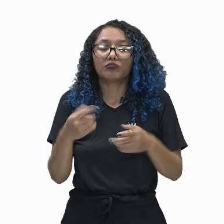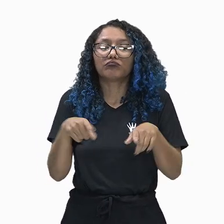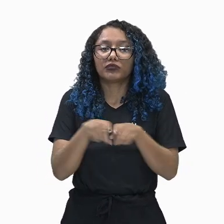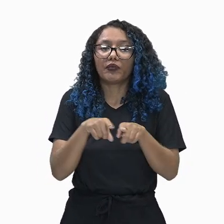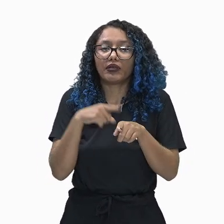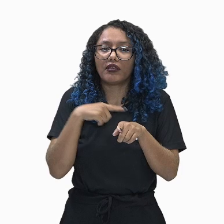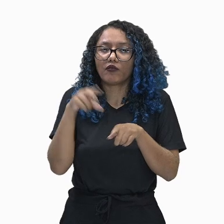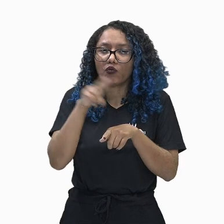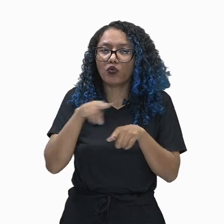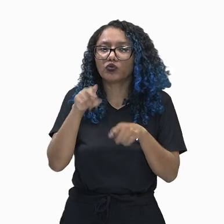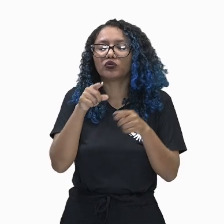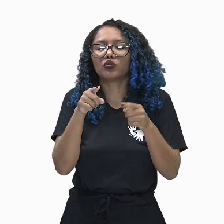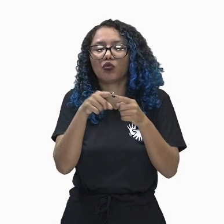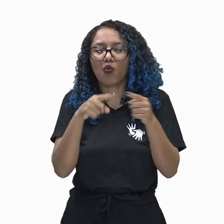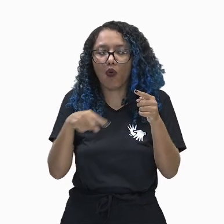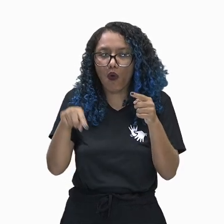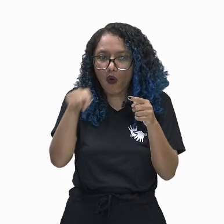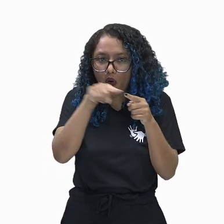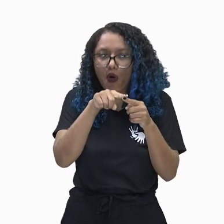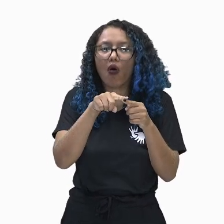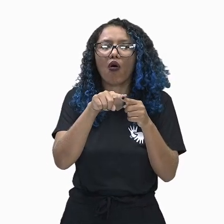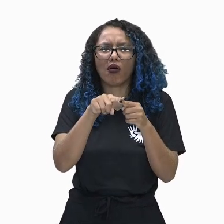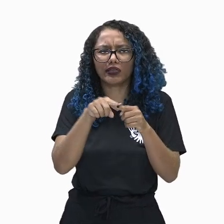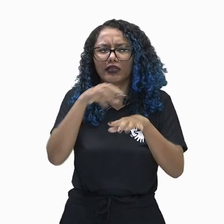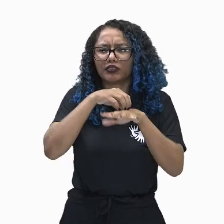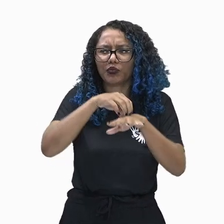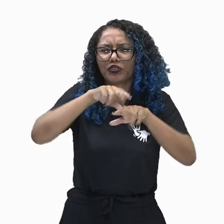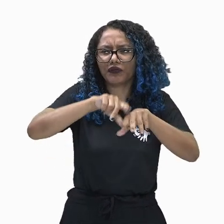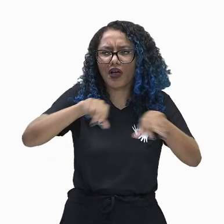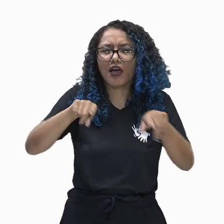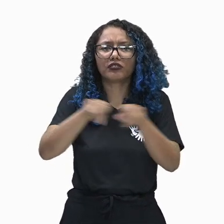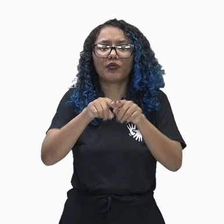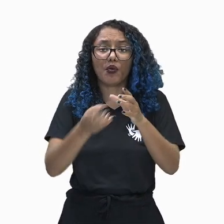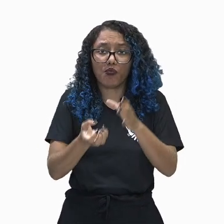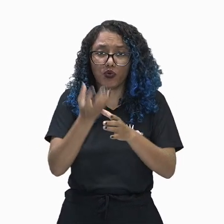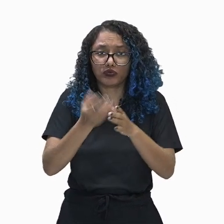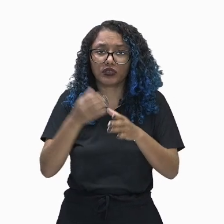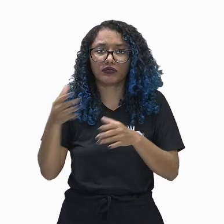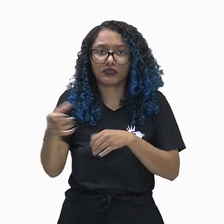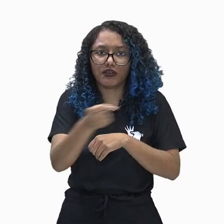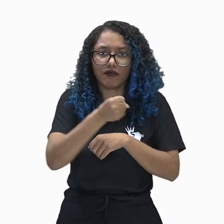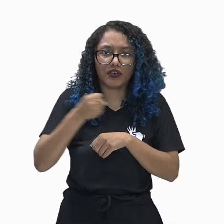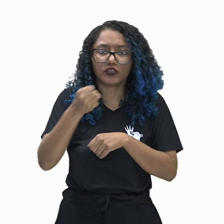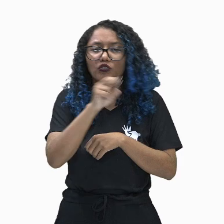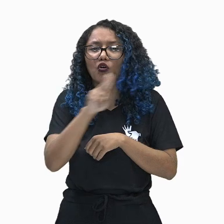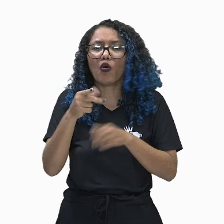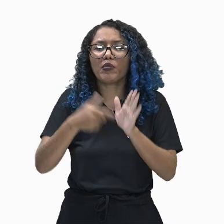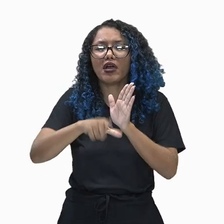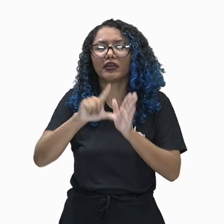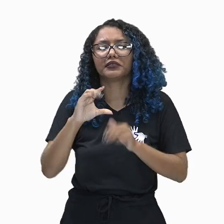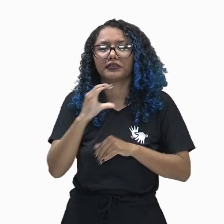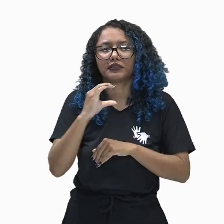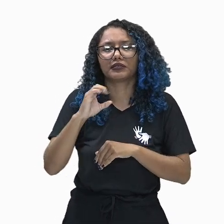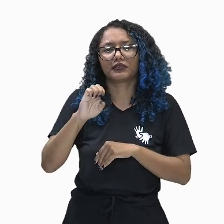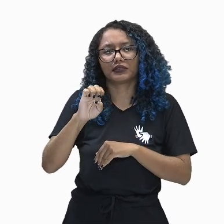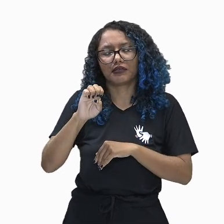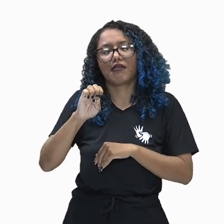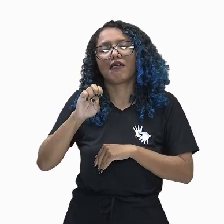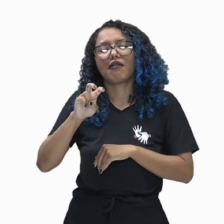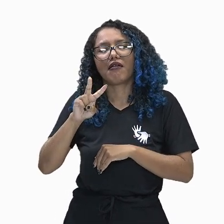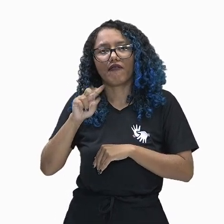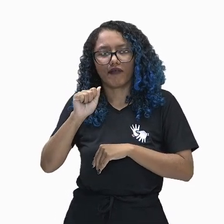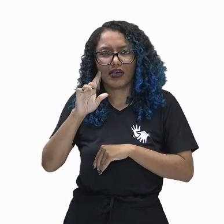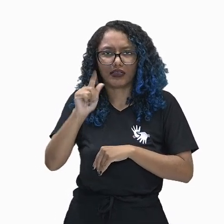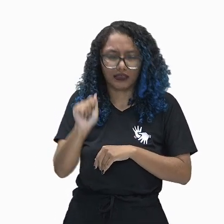em veículos, da produção de cerveja, que nesse período o nome era cevada, tá? Mas é bem parecido com a